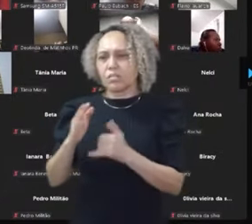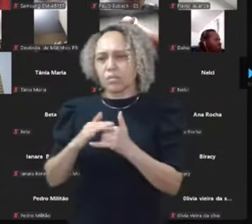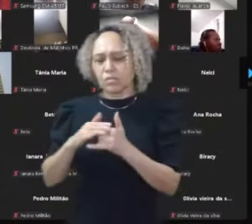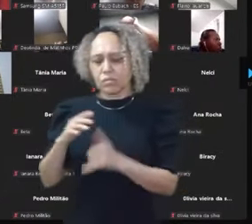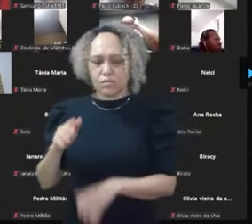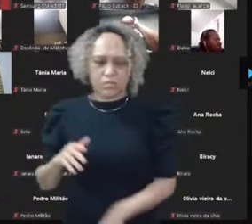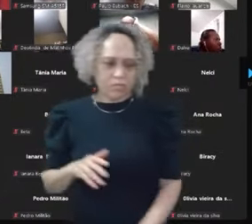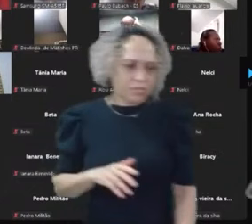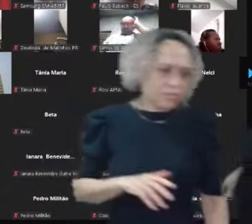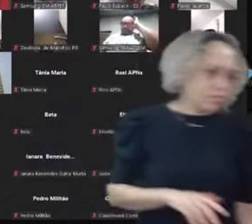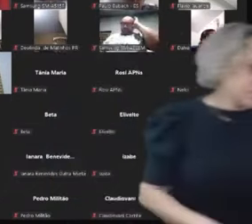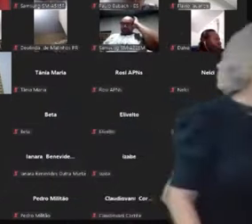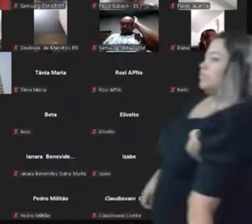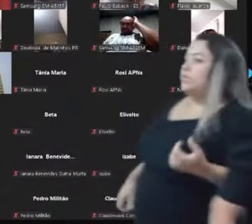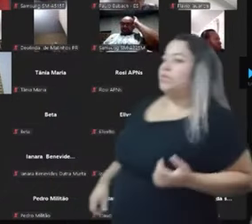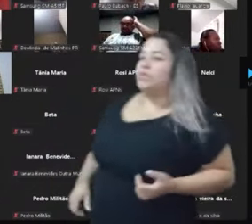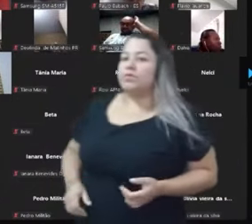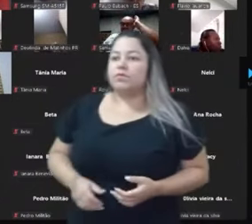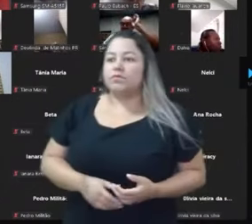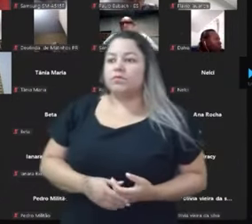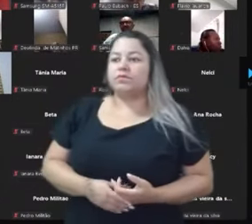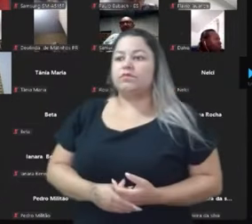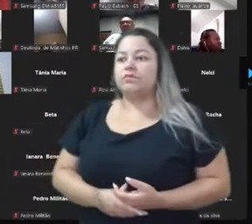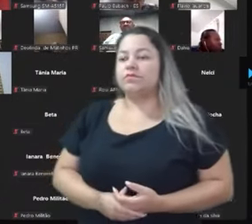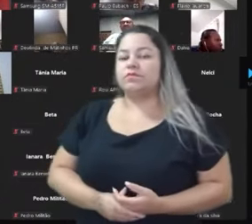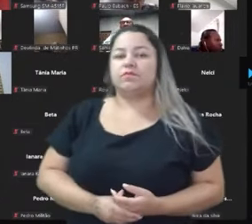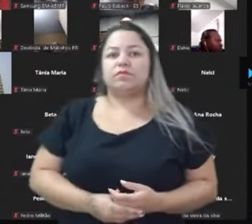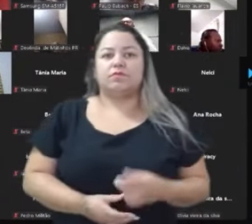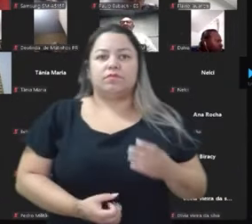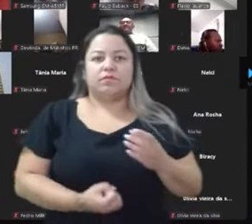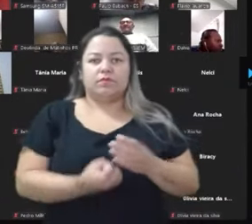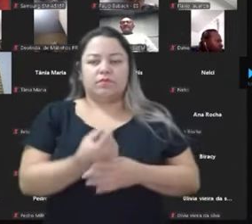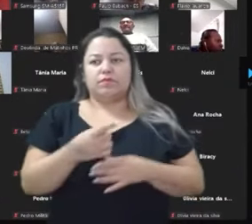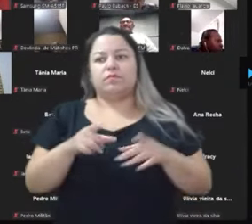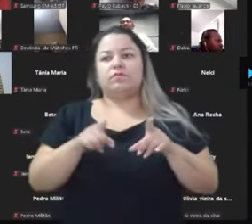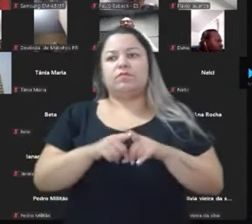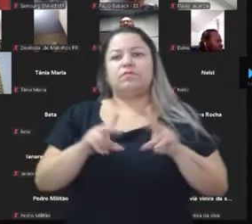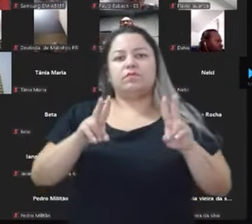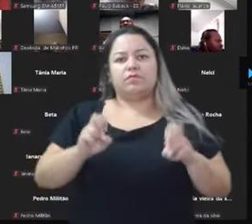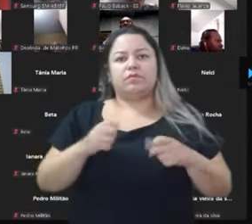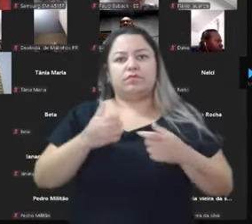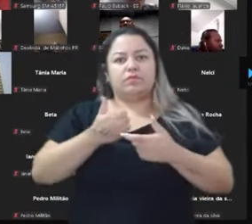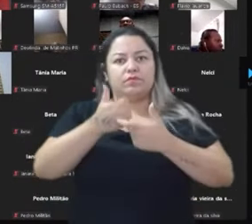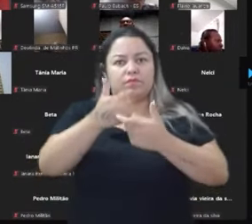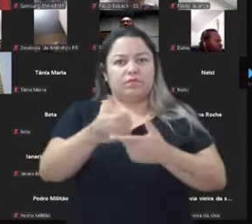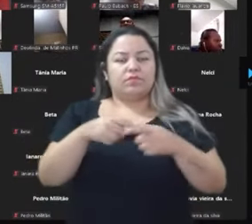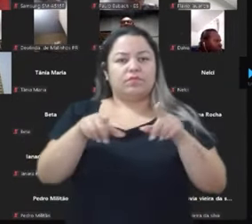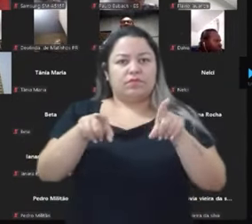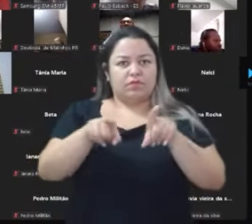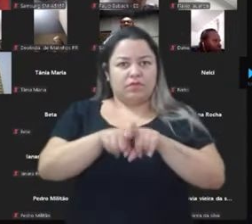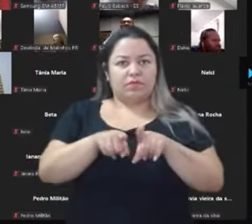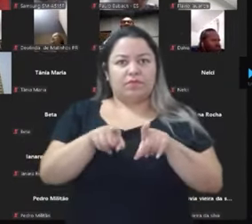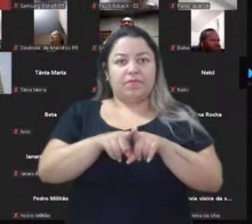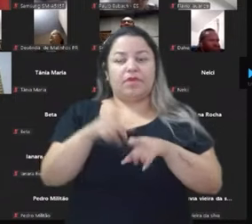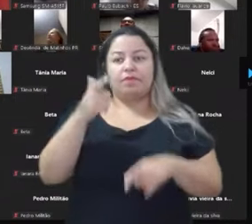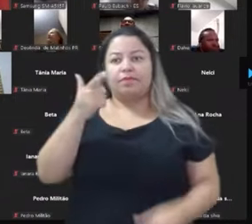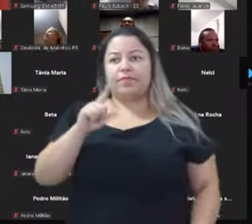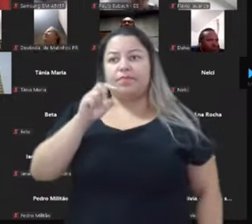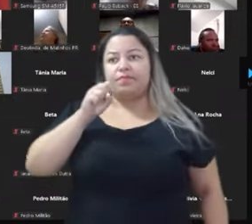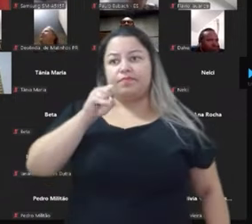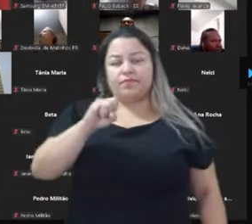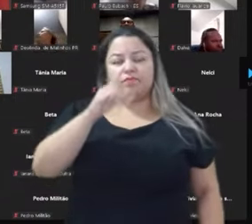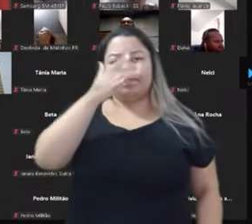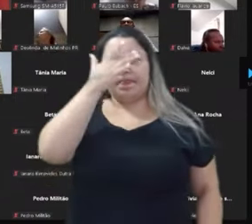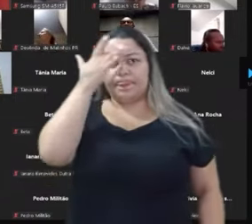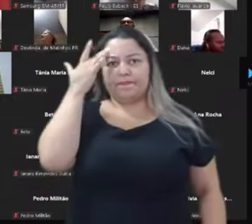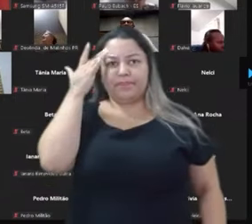Então, eles criaram contas que não são de política para promovê-los. Essas contas ganham seguidores porque elas, se alguém publicar um post falando de